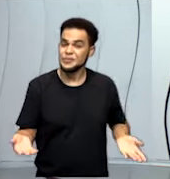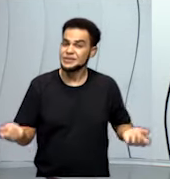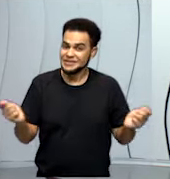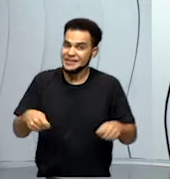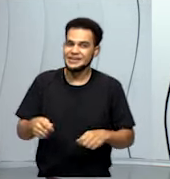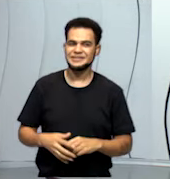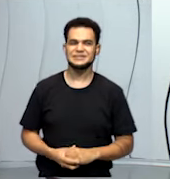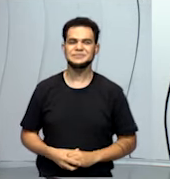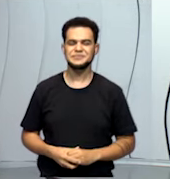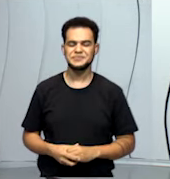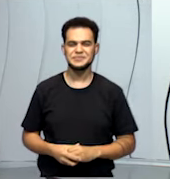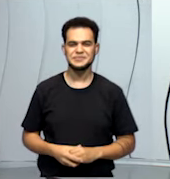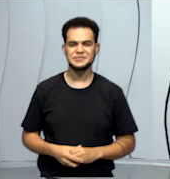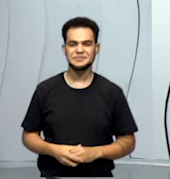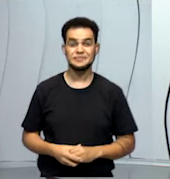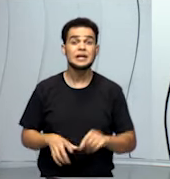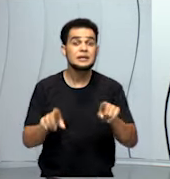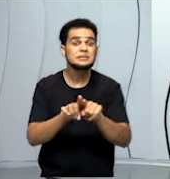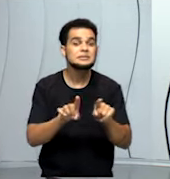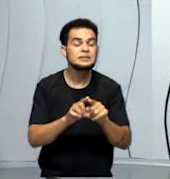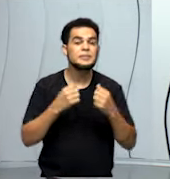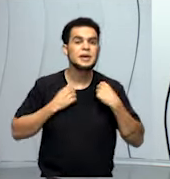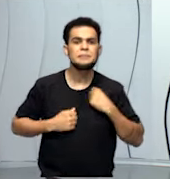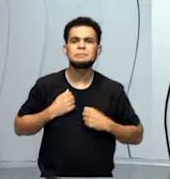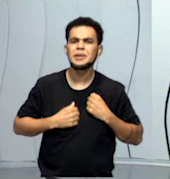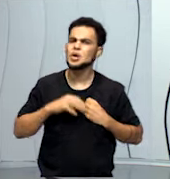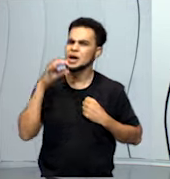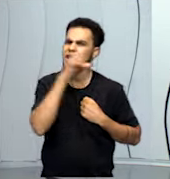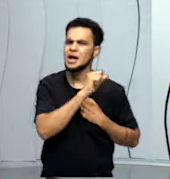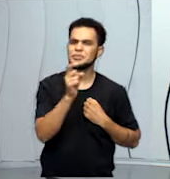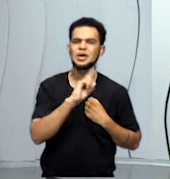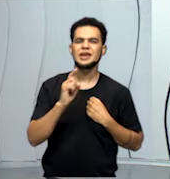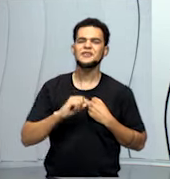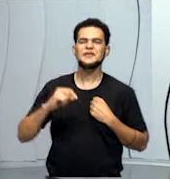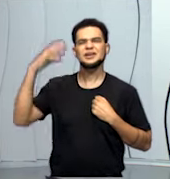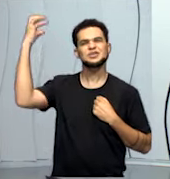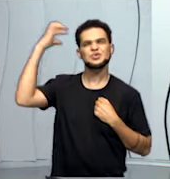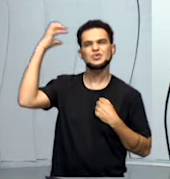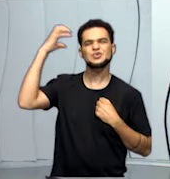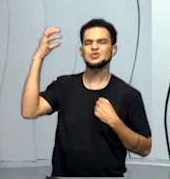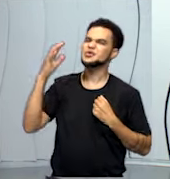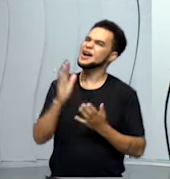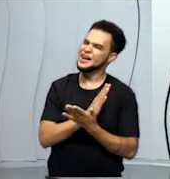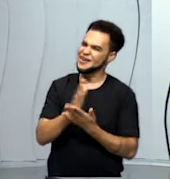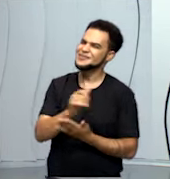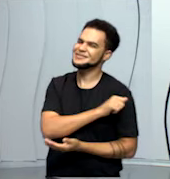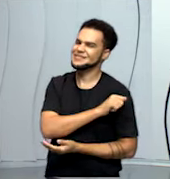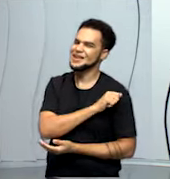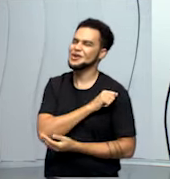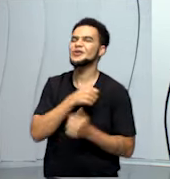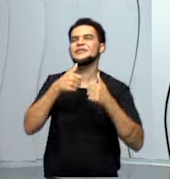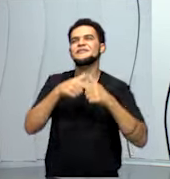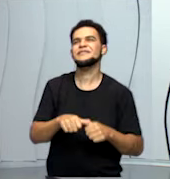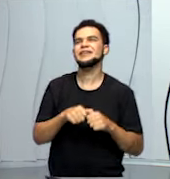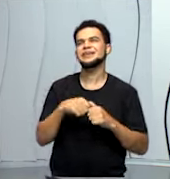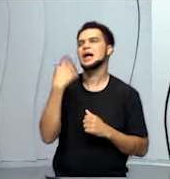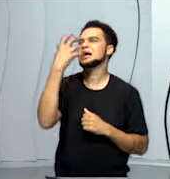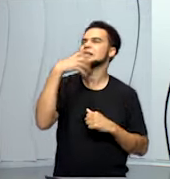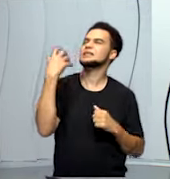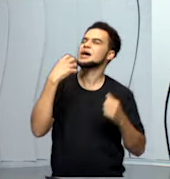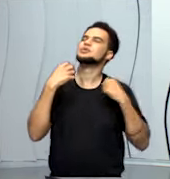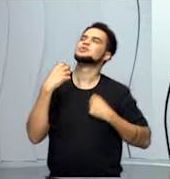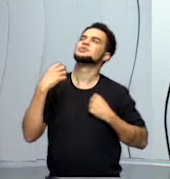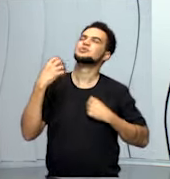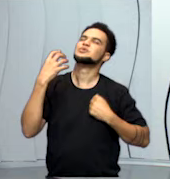banhos rápidos. Não ficar lá no banheiro, como a gente sabe que alguns alunos ficam, cantando